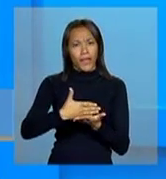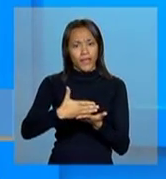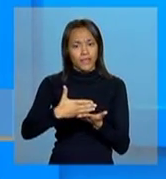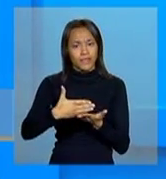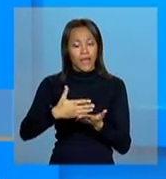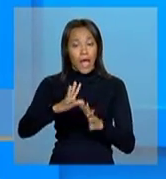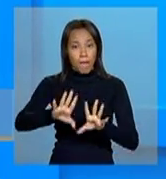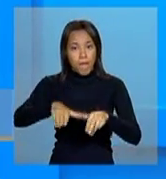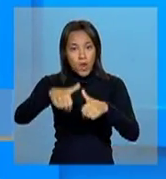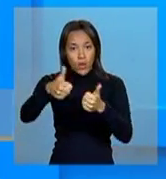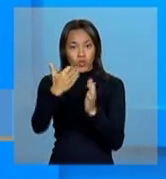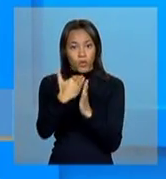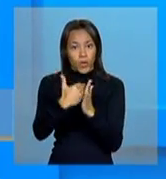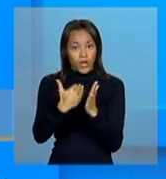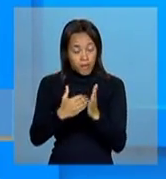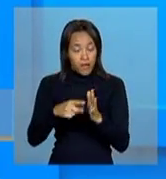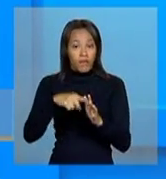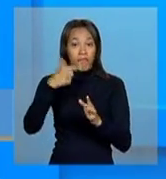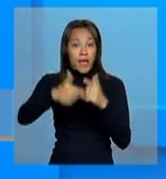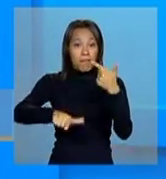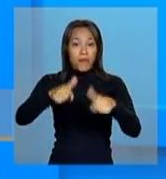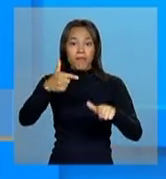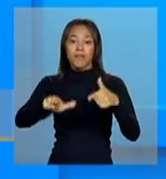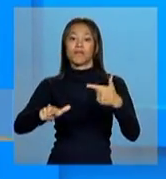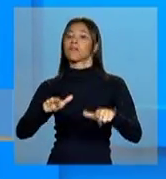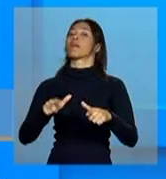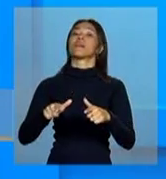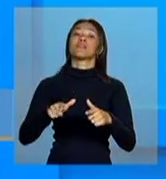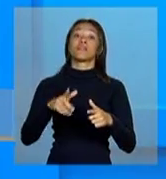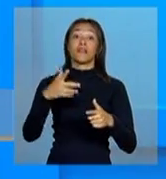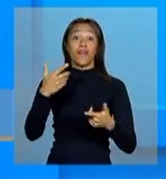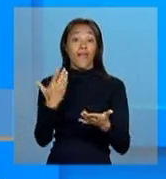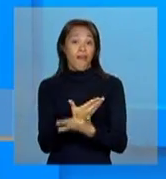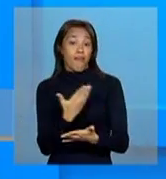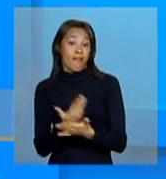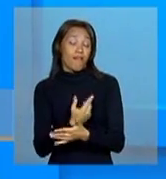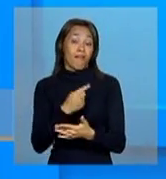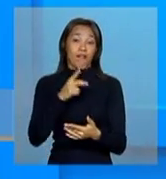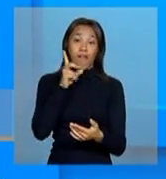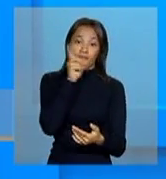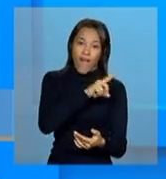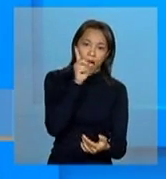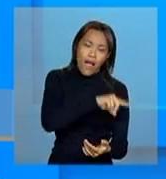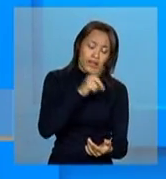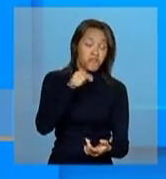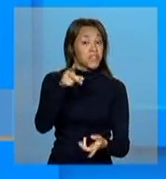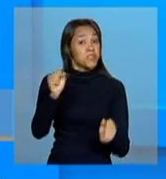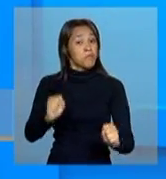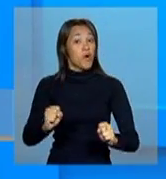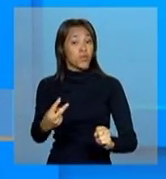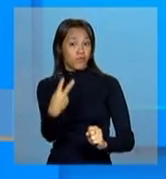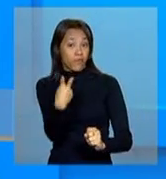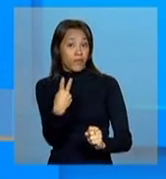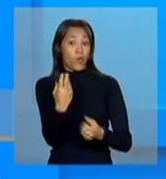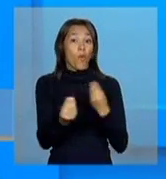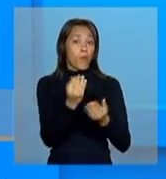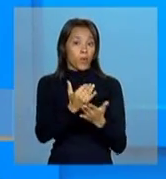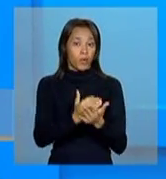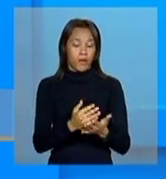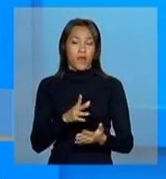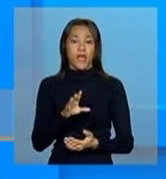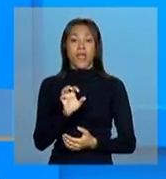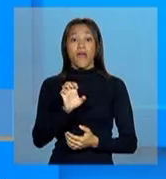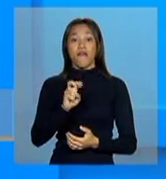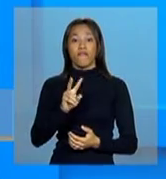programas, você também aparece as possibilidades de falha e é muito interessante que vocês possam ver. O Everaldo,